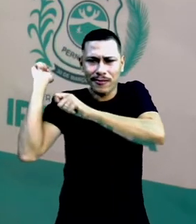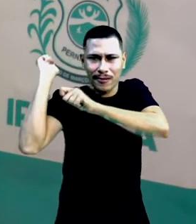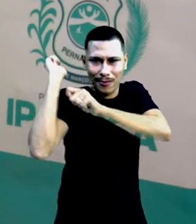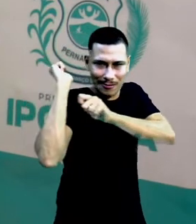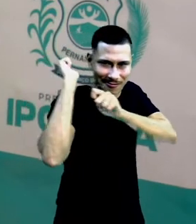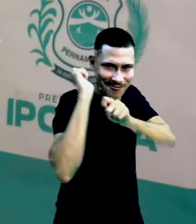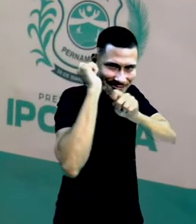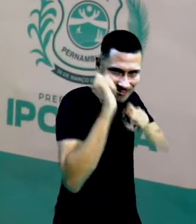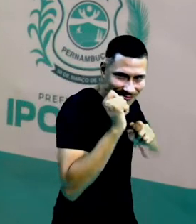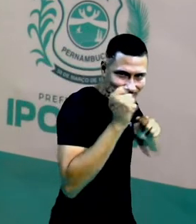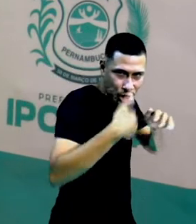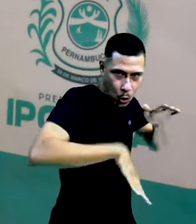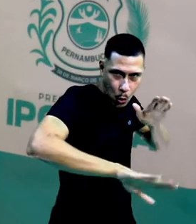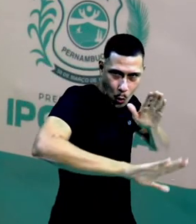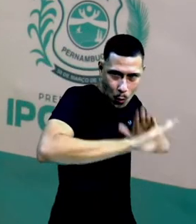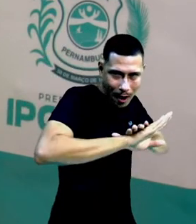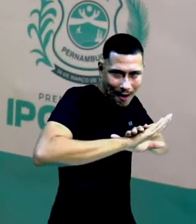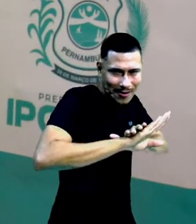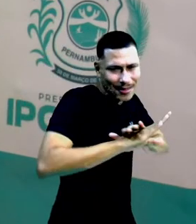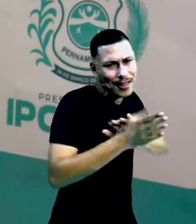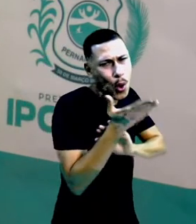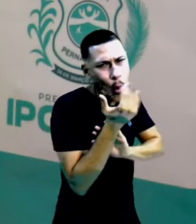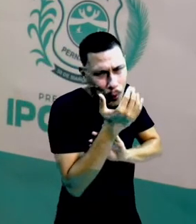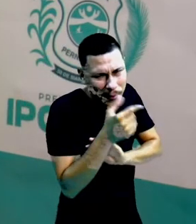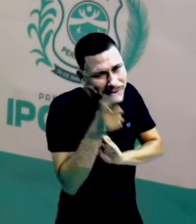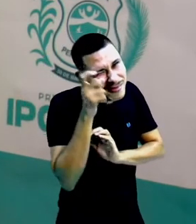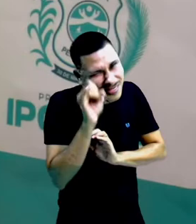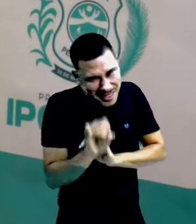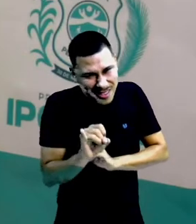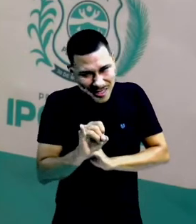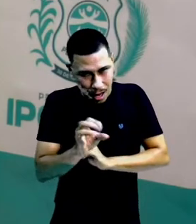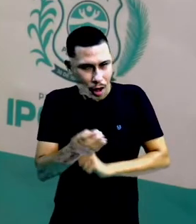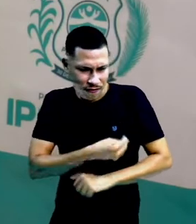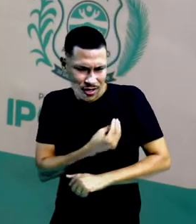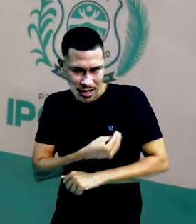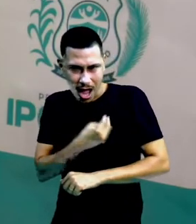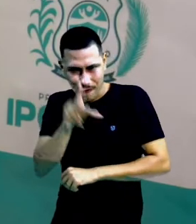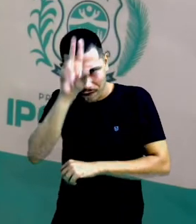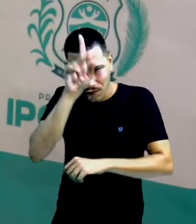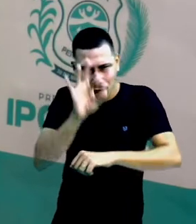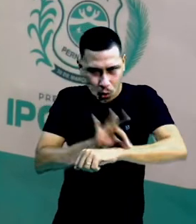atrás da outra. Não é interessante a vida das formigas? Então, vamos lá.